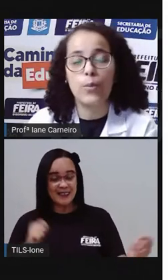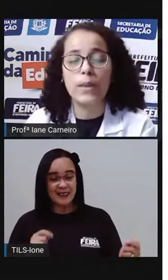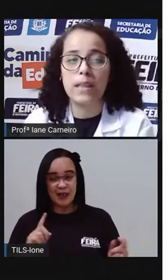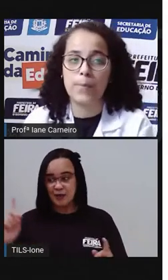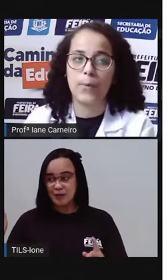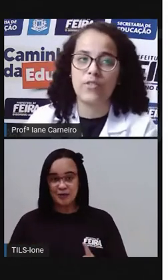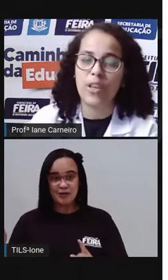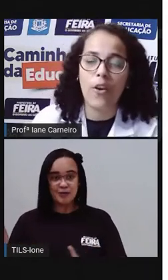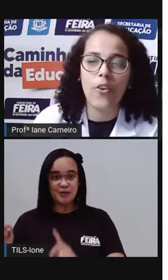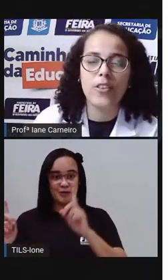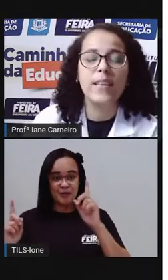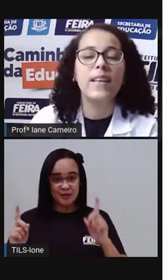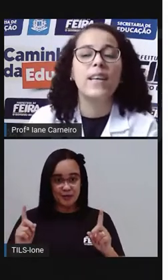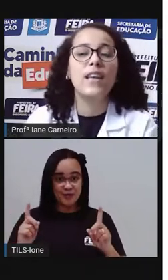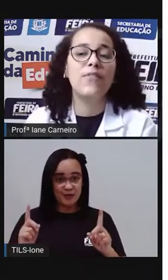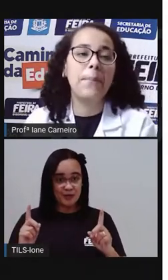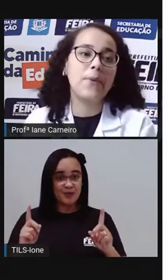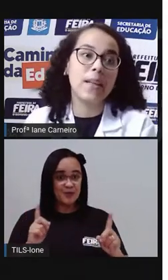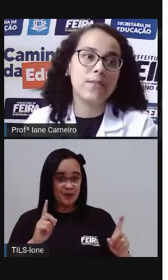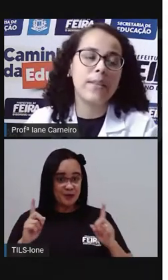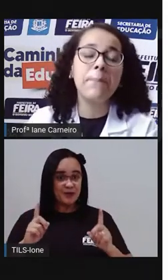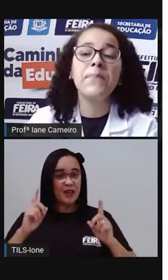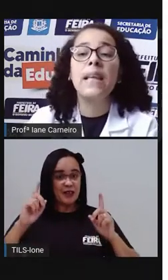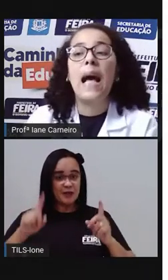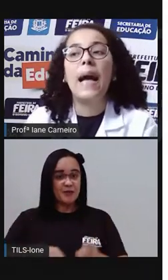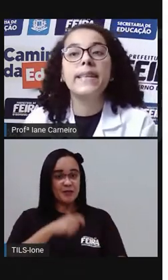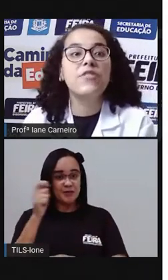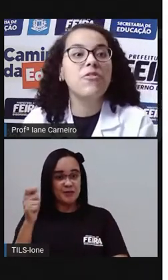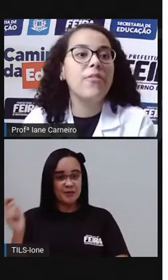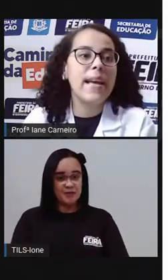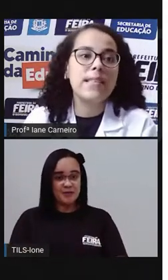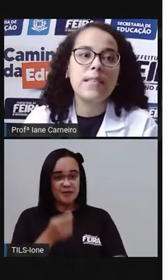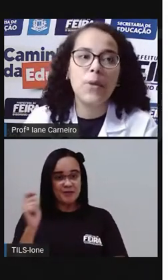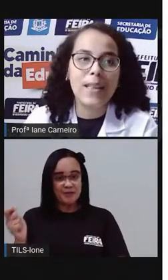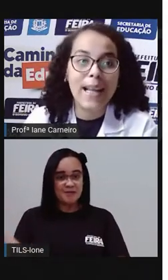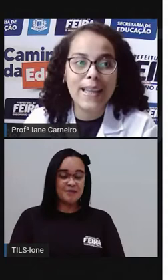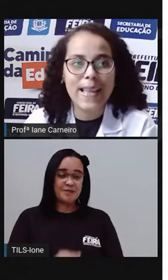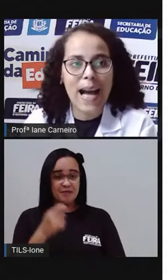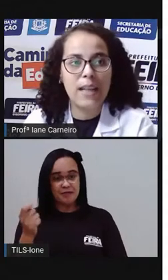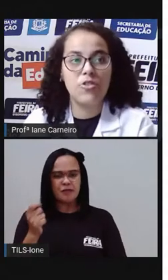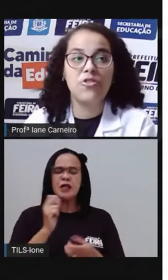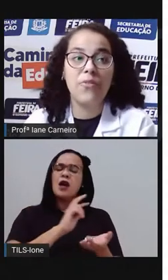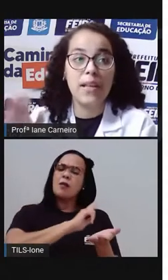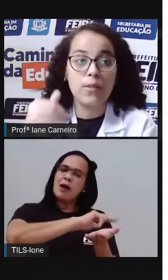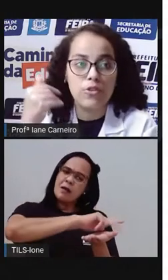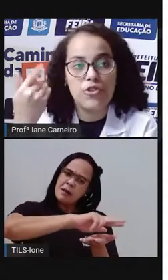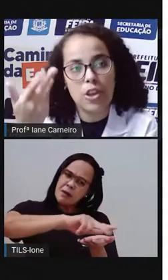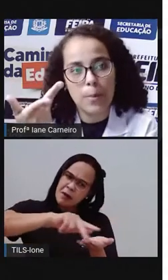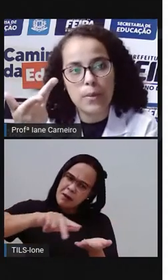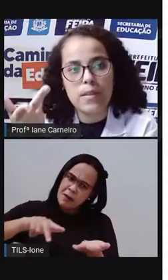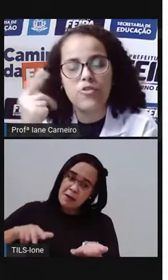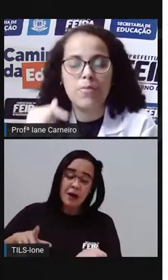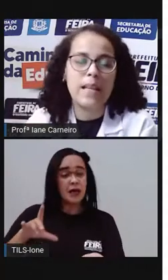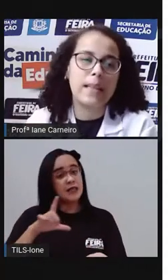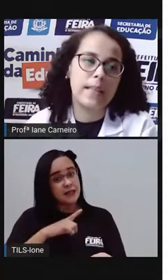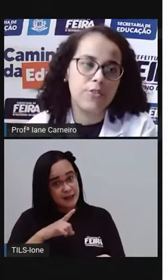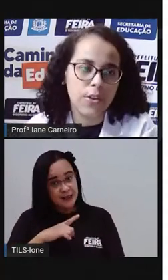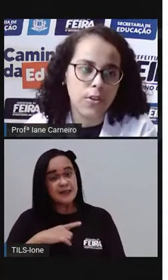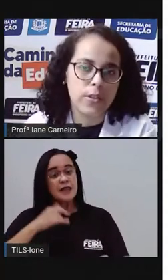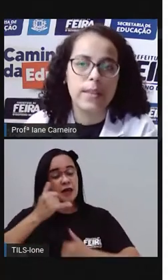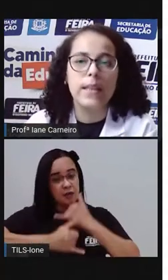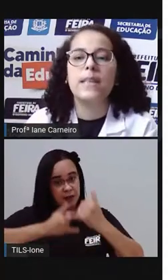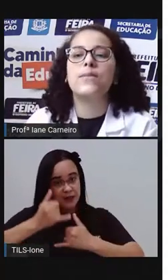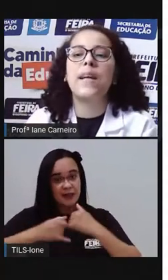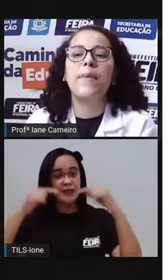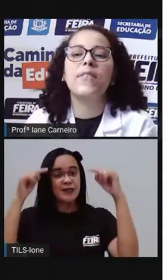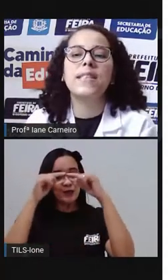em uma das pontas da corda e vai pulando. Aí tem diversas modalidades, diversos tipos de brincadeira de